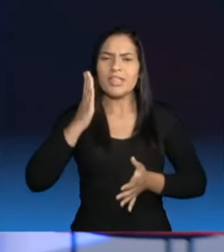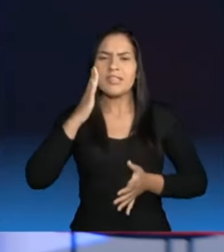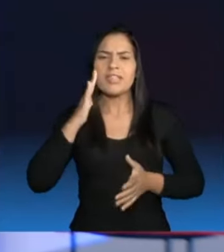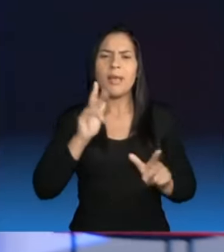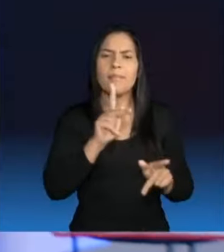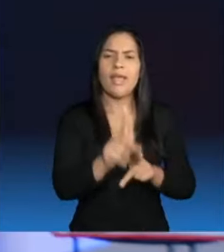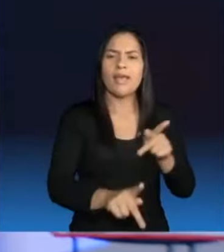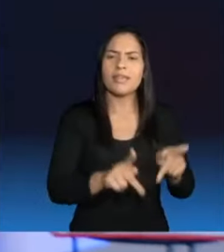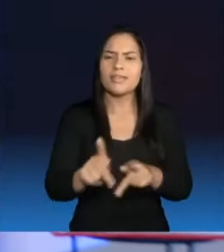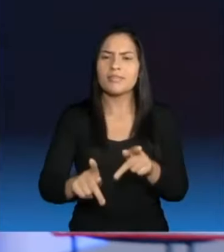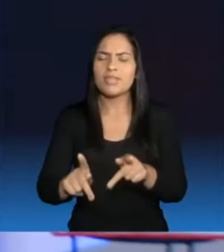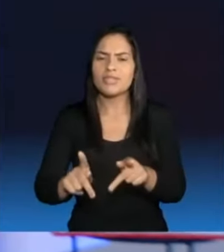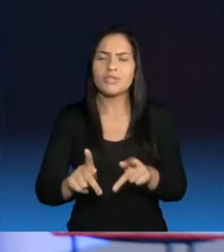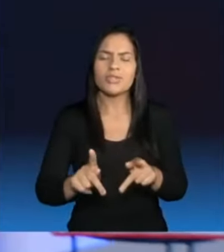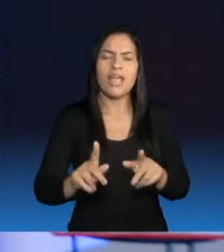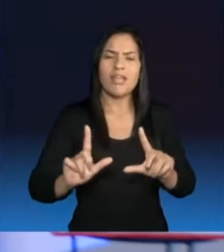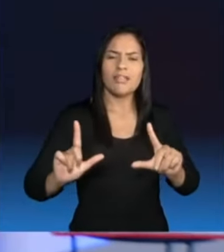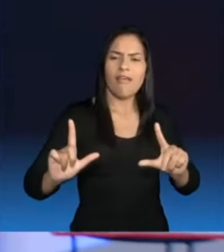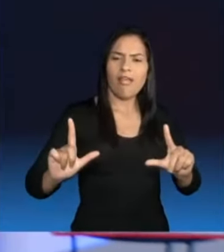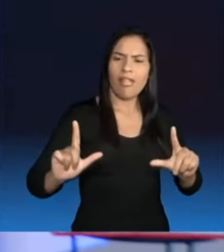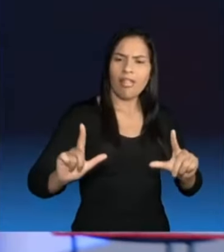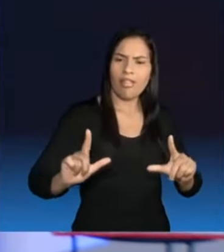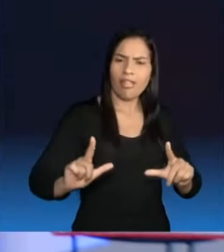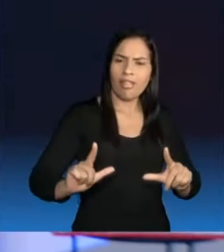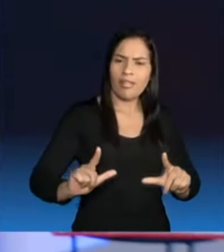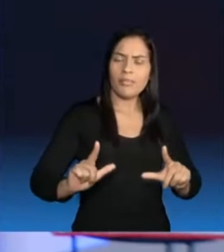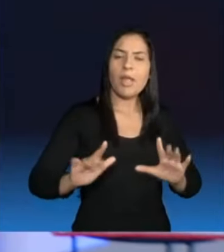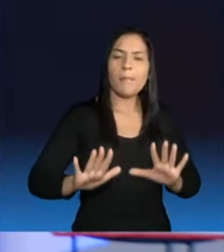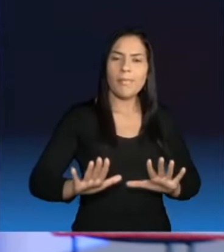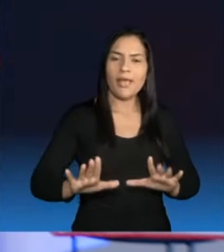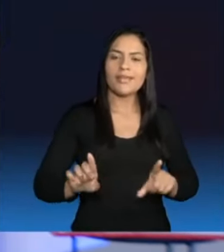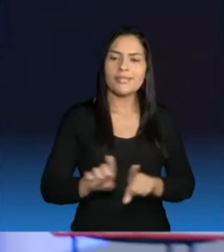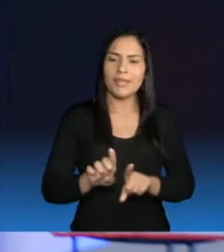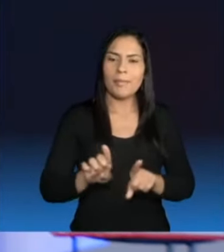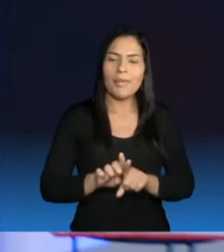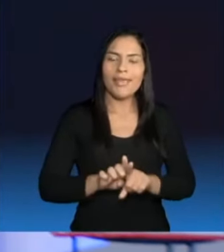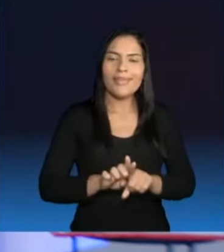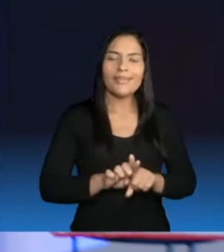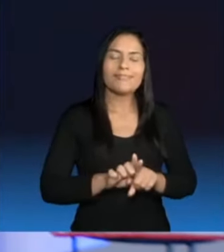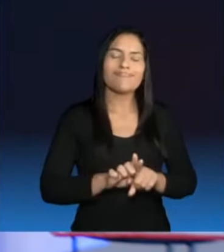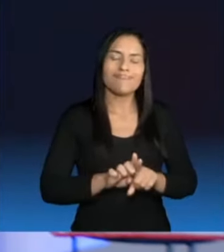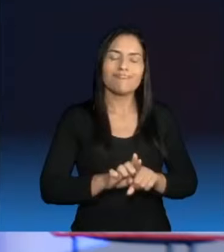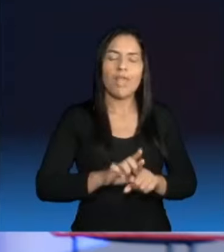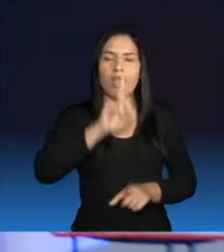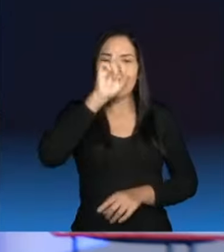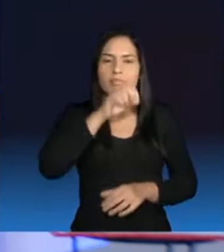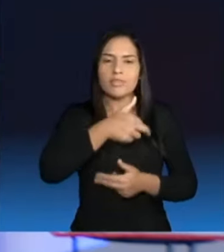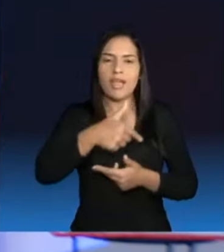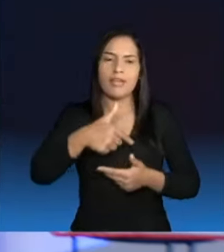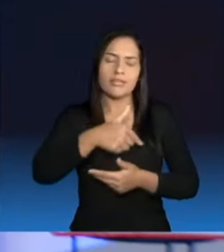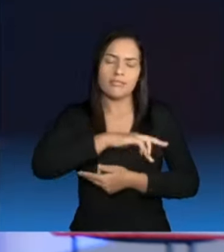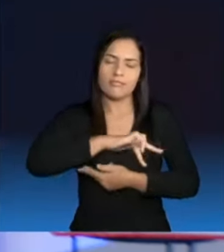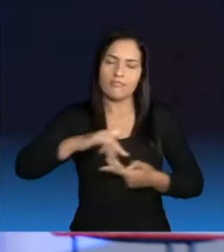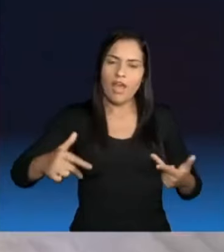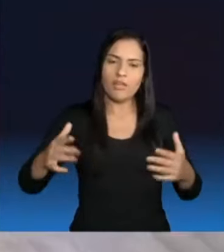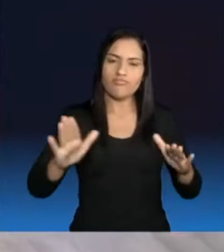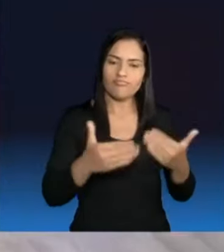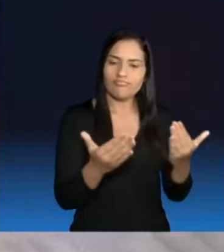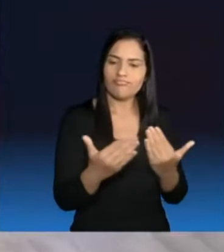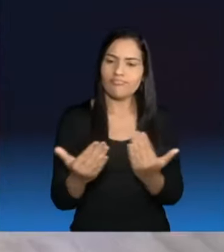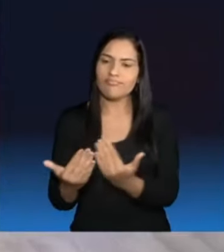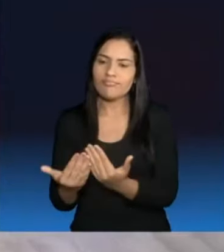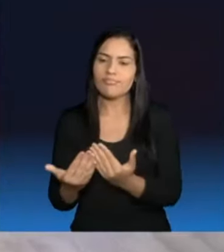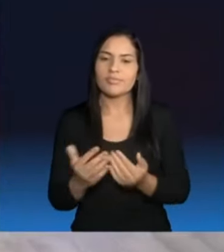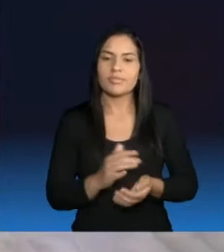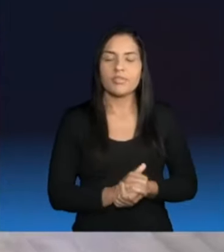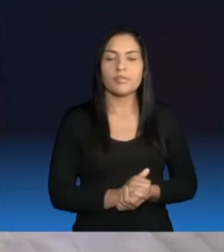cobertura conseguiu também diminuir com o fechamento de várias unidades. Queria saber o que o senhor acha da gestão Álvaro Dias nesse tema. esgotado,